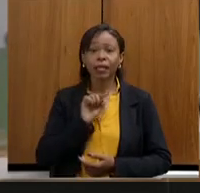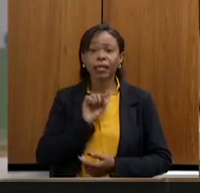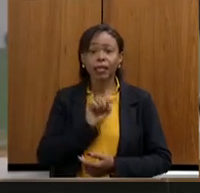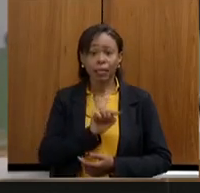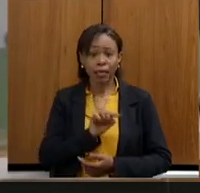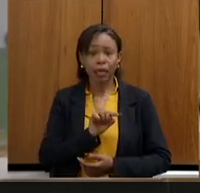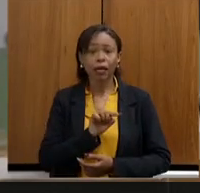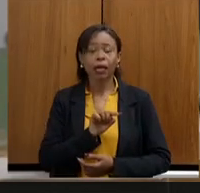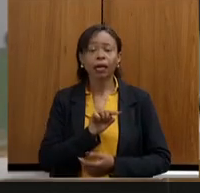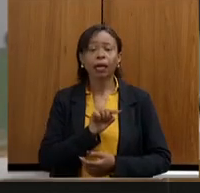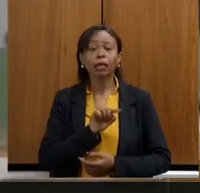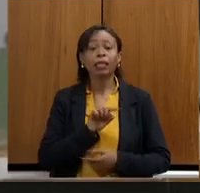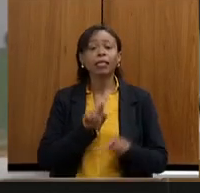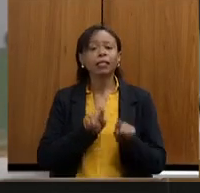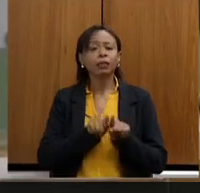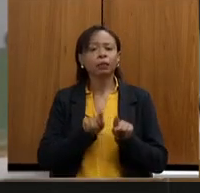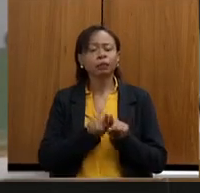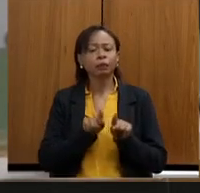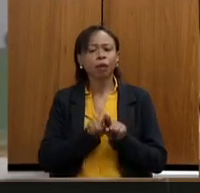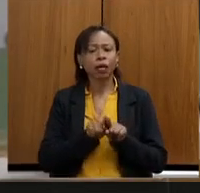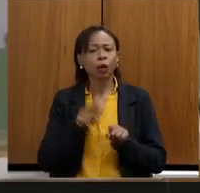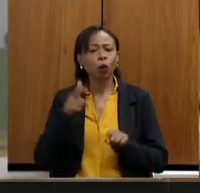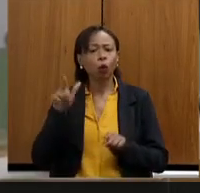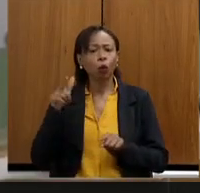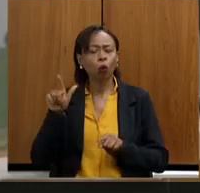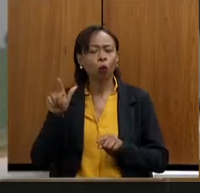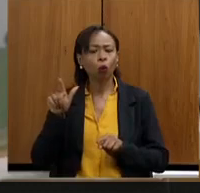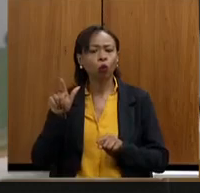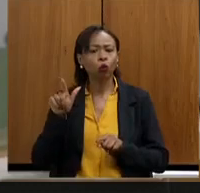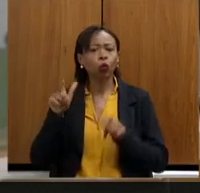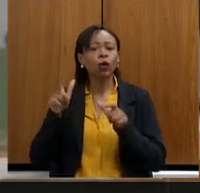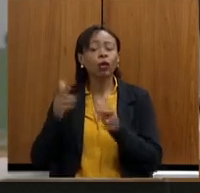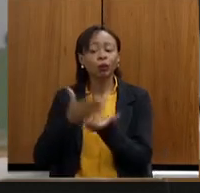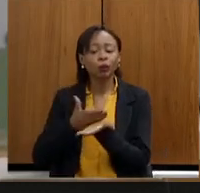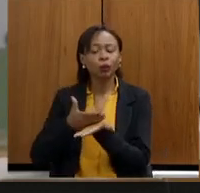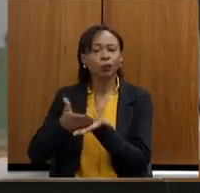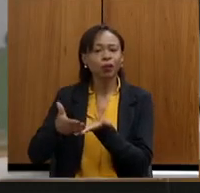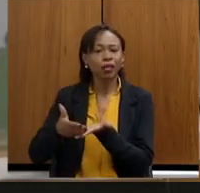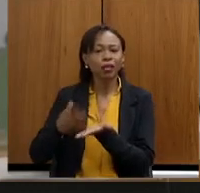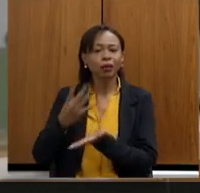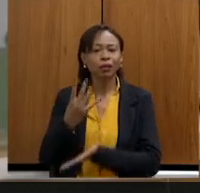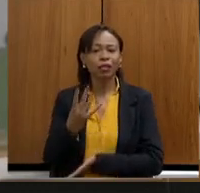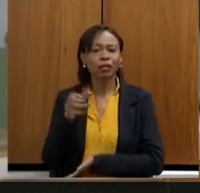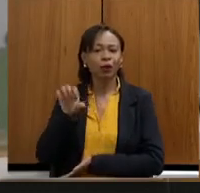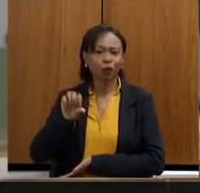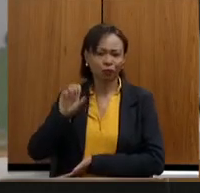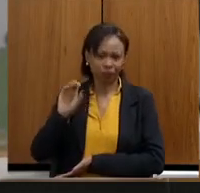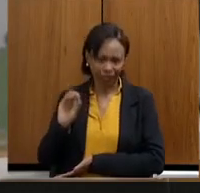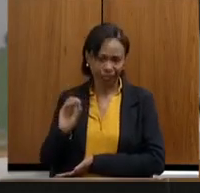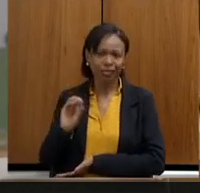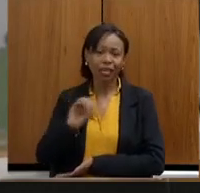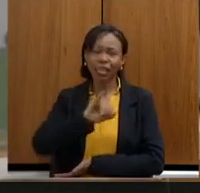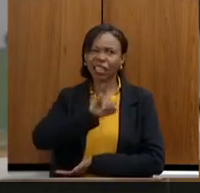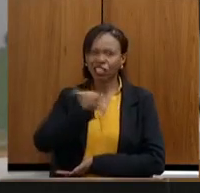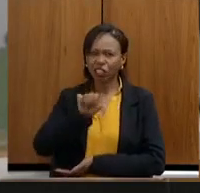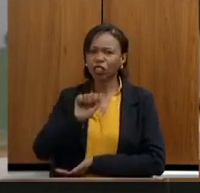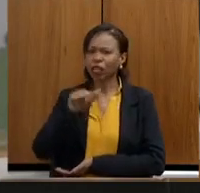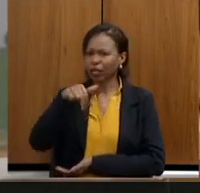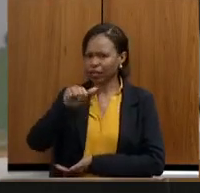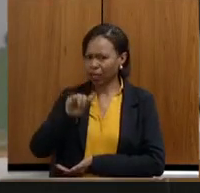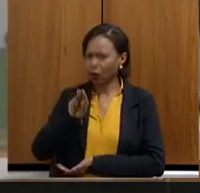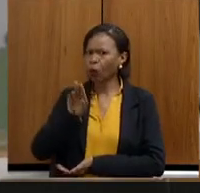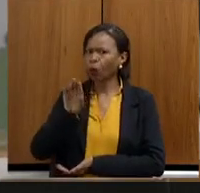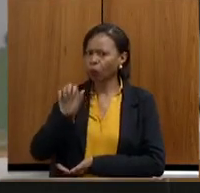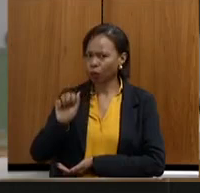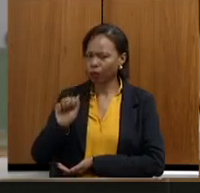em Genaúba, além dessa planta, está iniciando agora uma de 490 mega, também em Genaúba, em